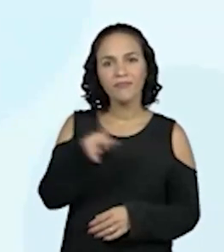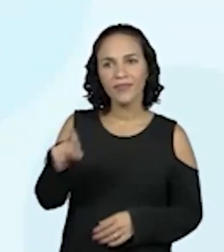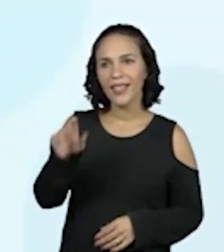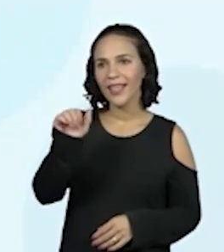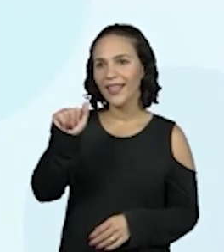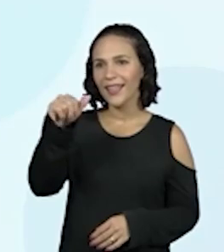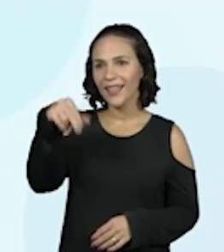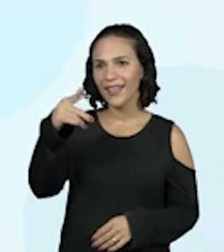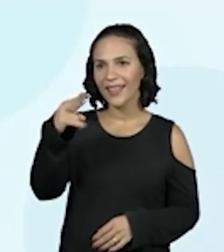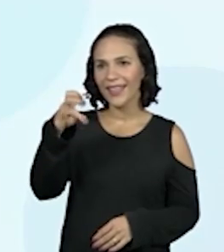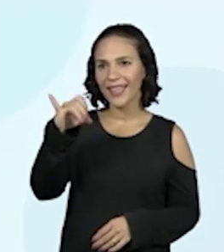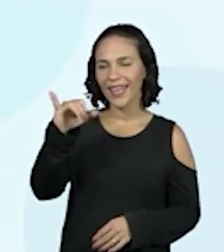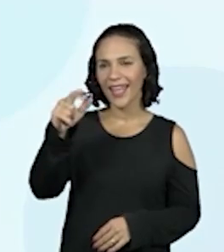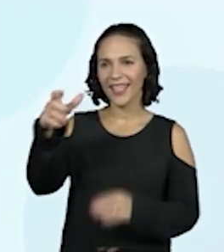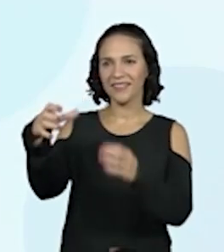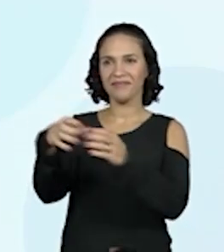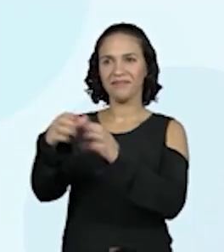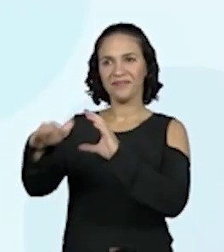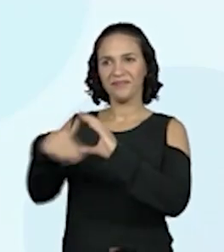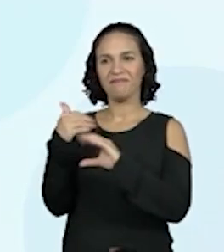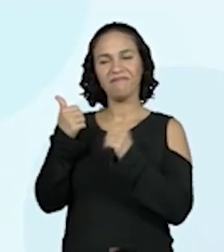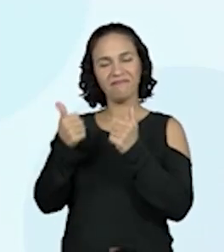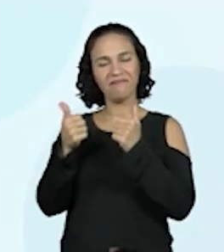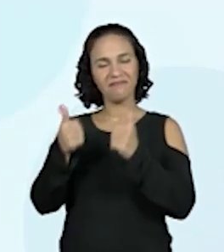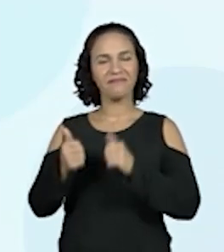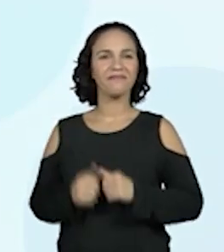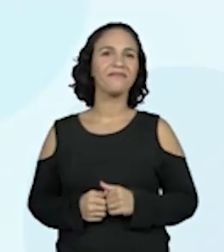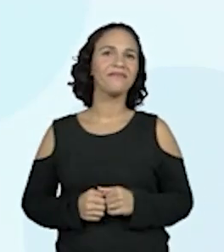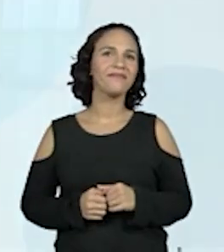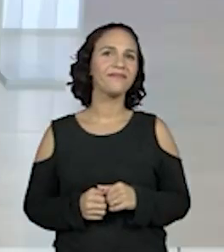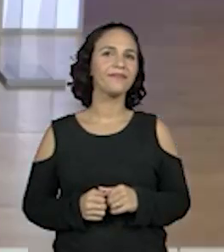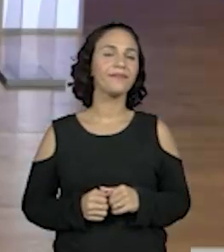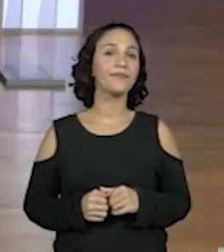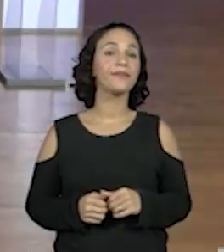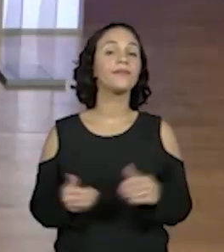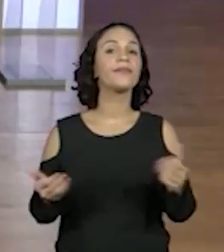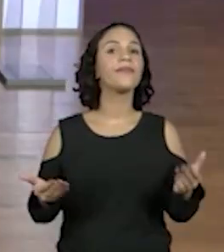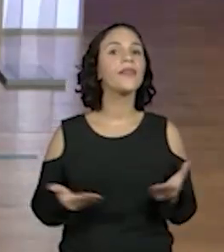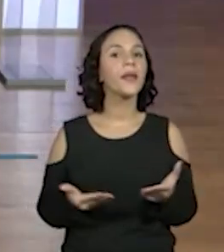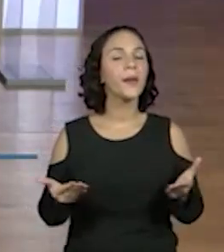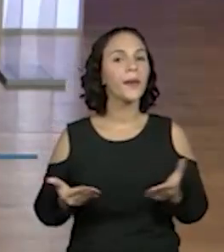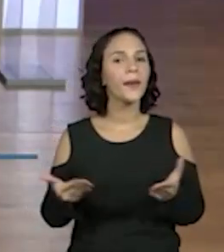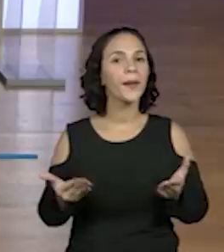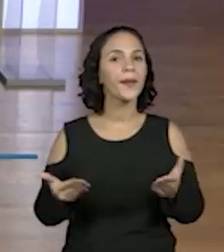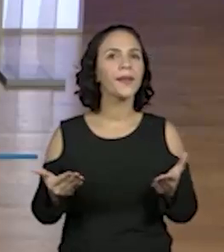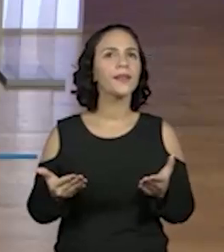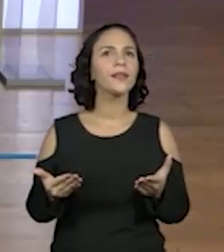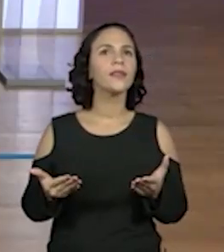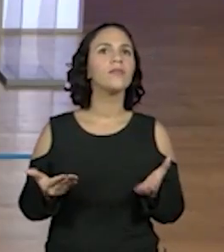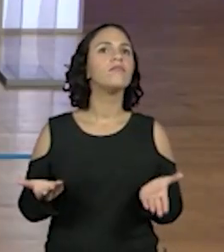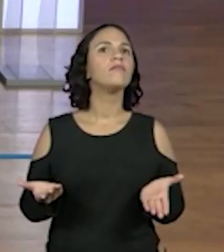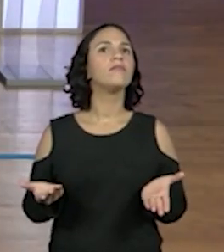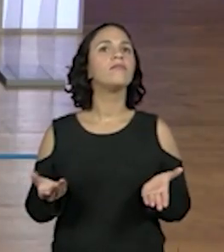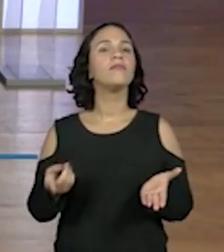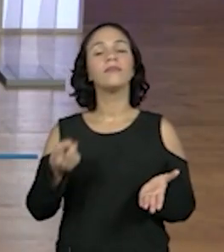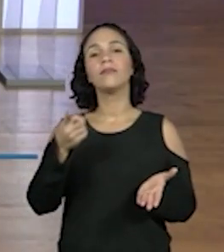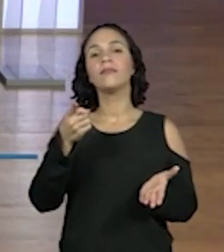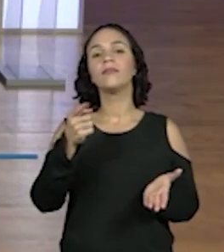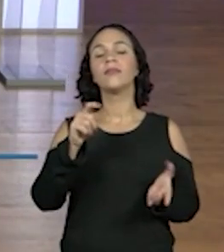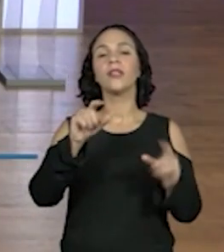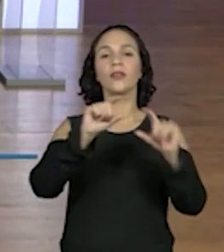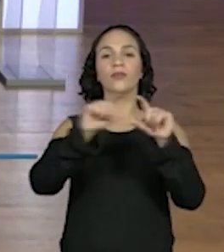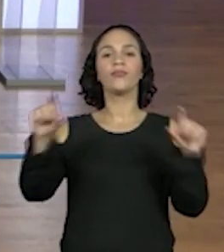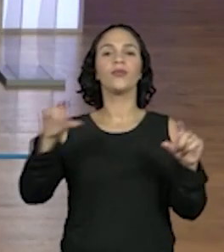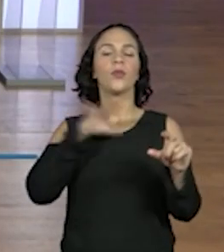número da sua turminha aí, não é? E agora? E agora? A gente só não colocou por escrito.